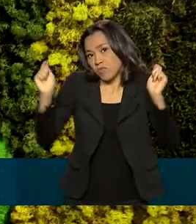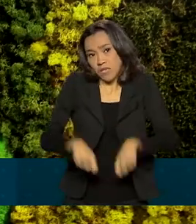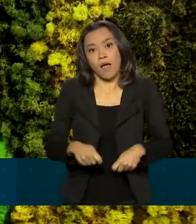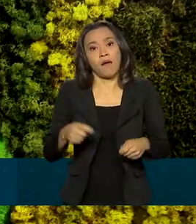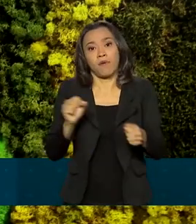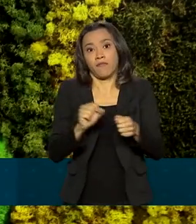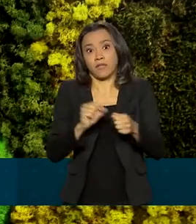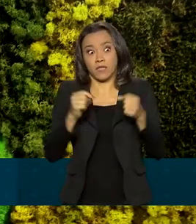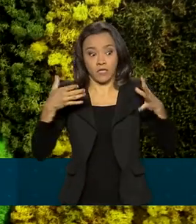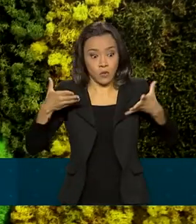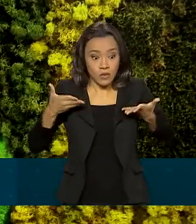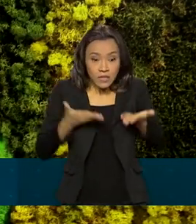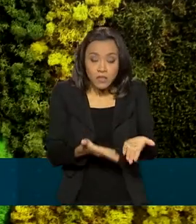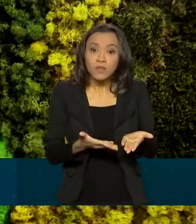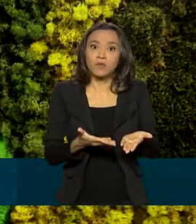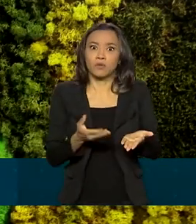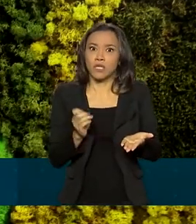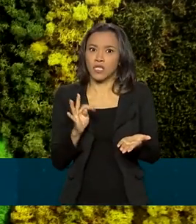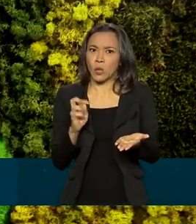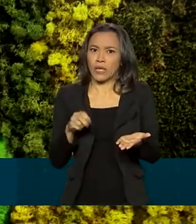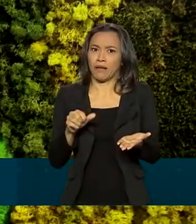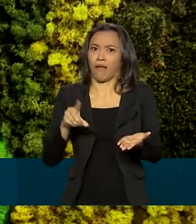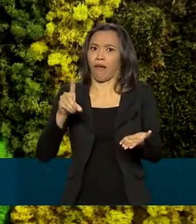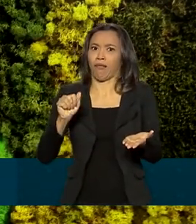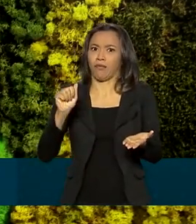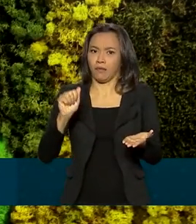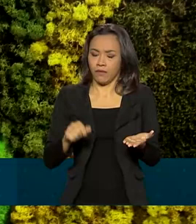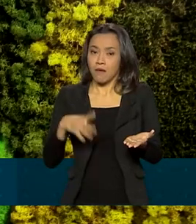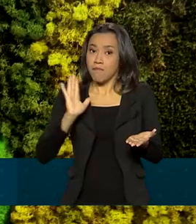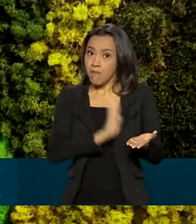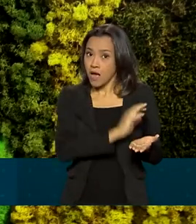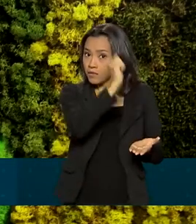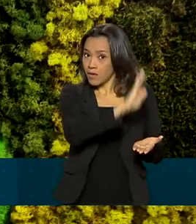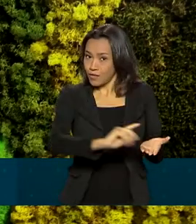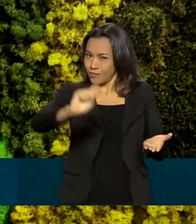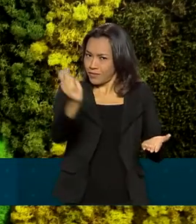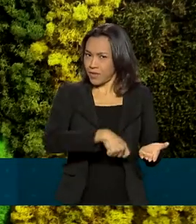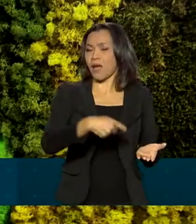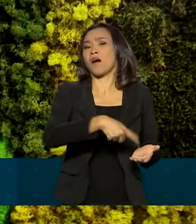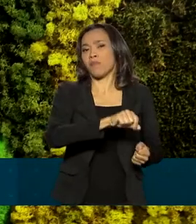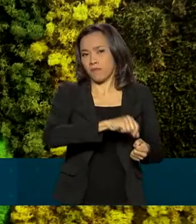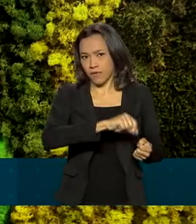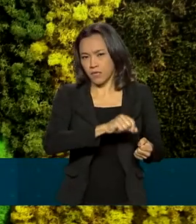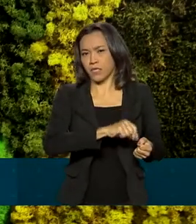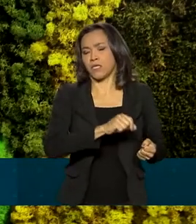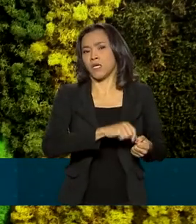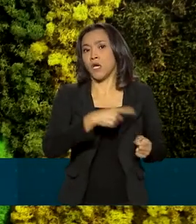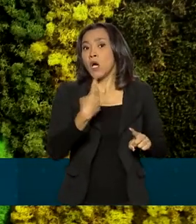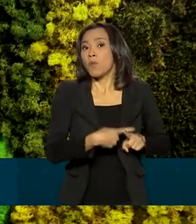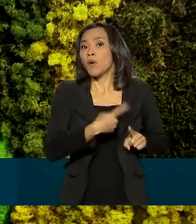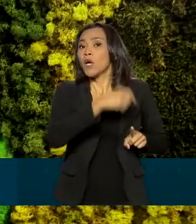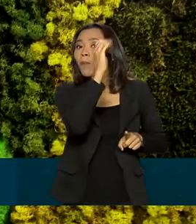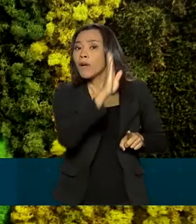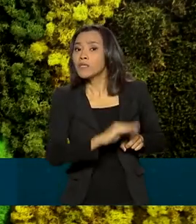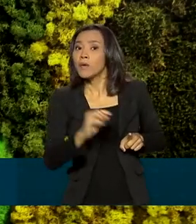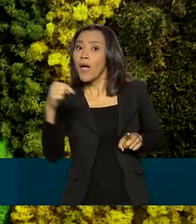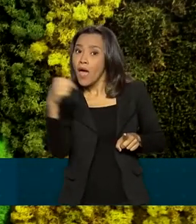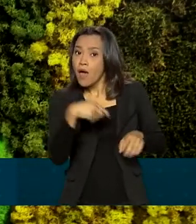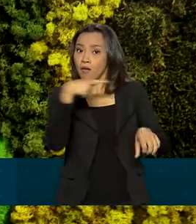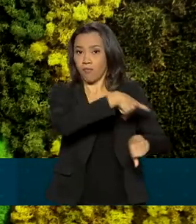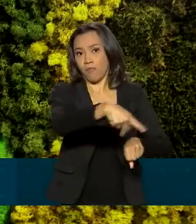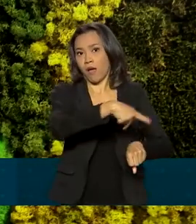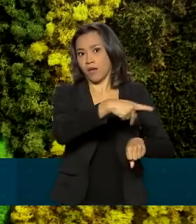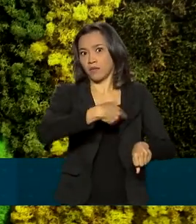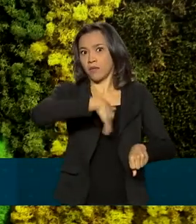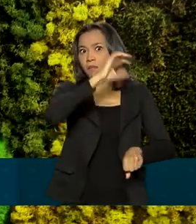gerar toda essa quantidade de toneladas, mas o Brasil tem todo o potencial porque o é um dos países que mais